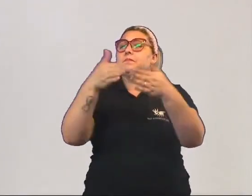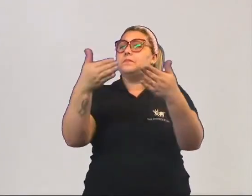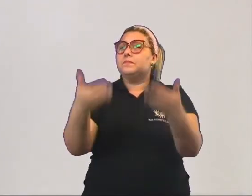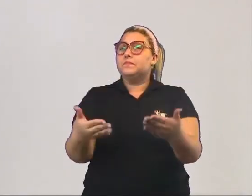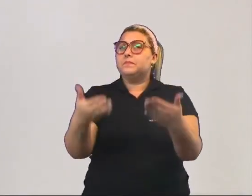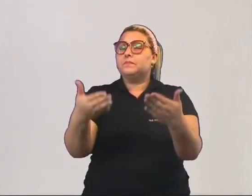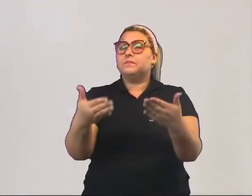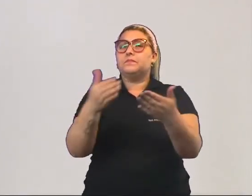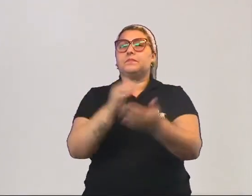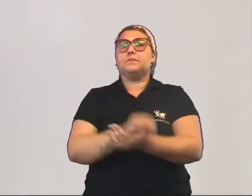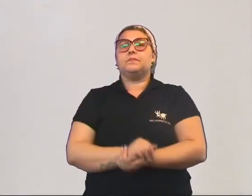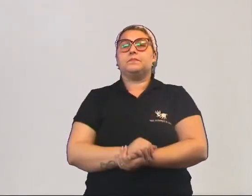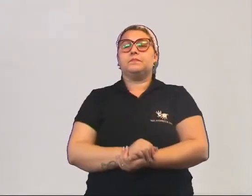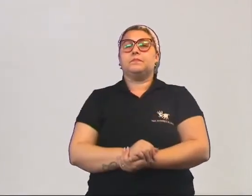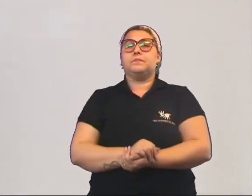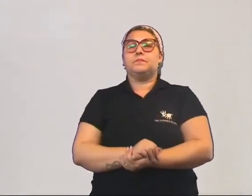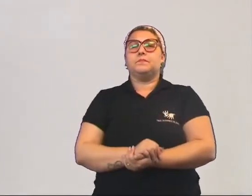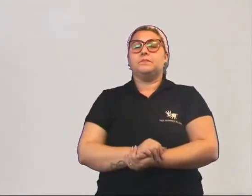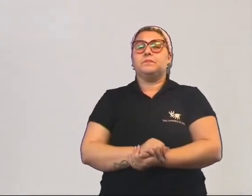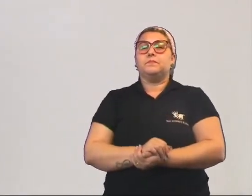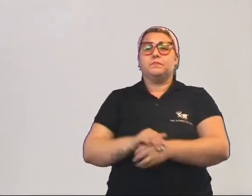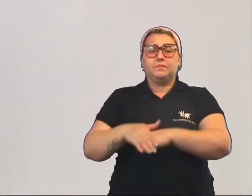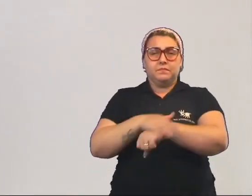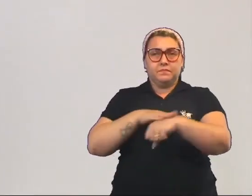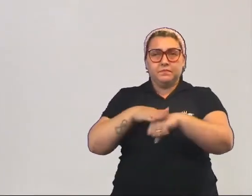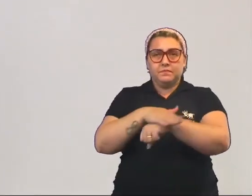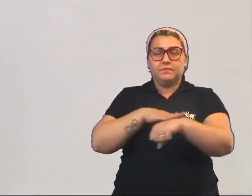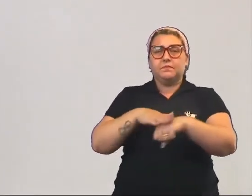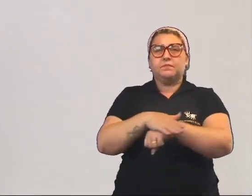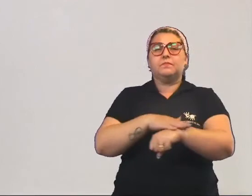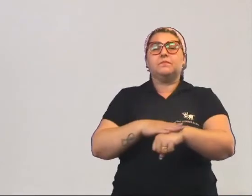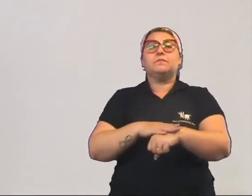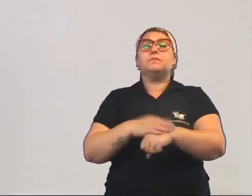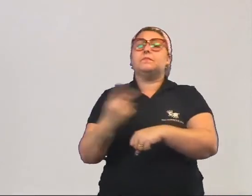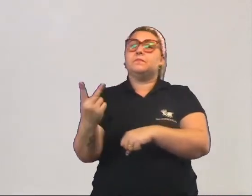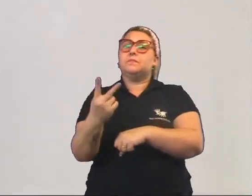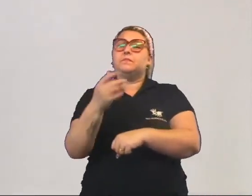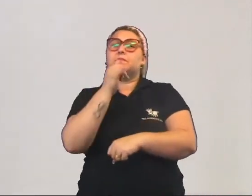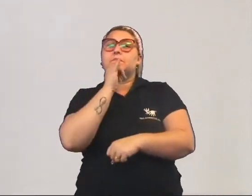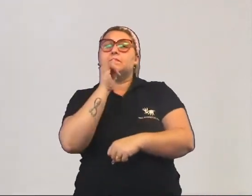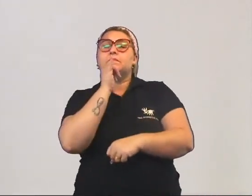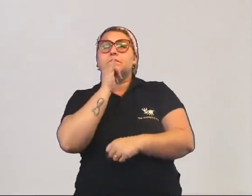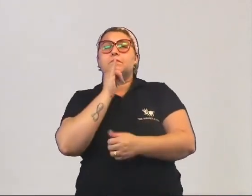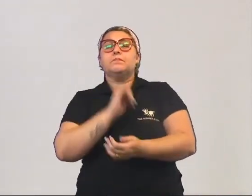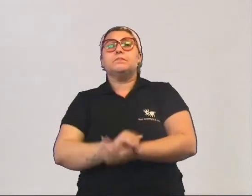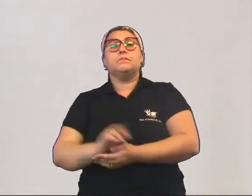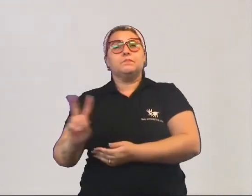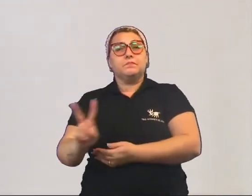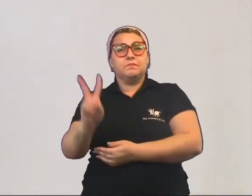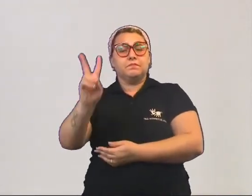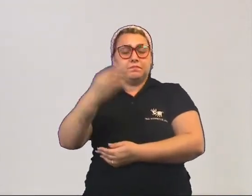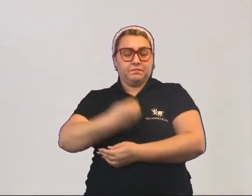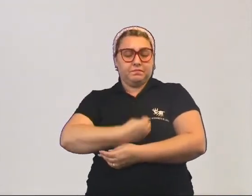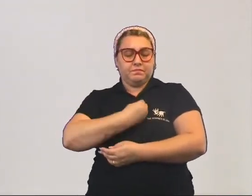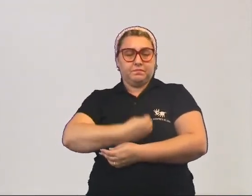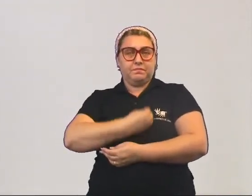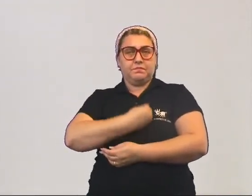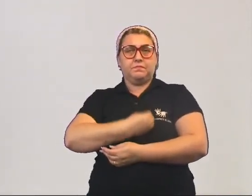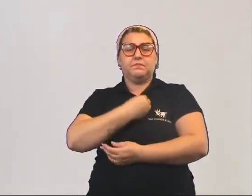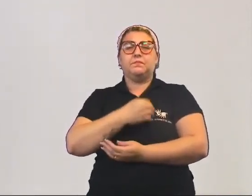é, então, o ponto de diálogo que as duas, por exemplo, um deles é a valorização da vida.